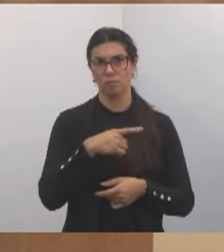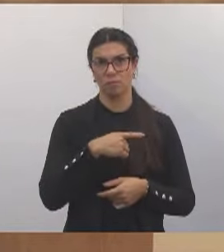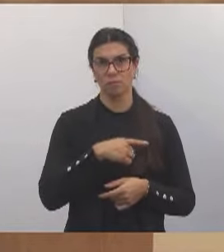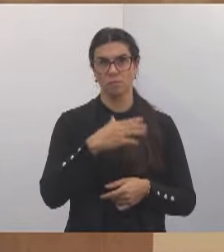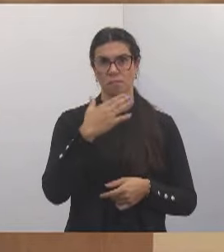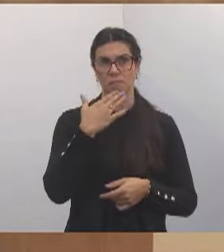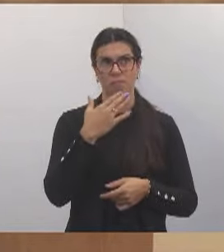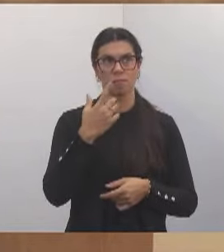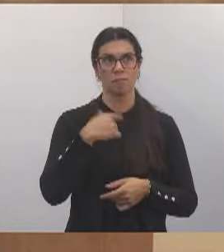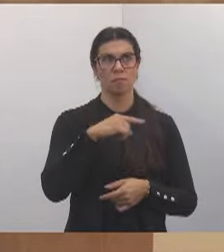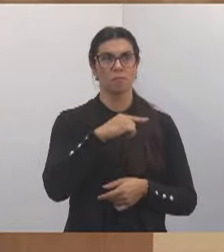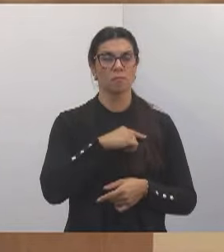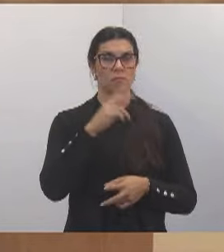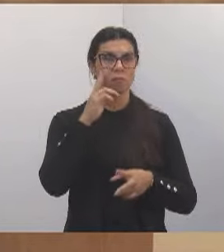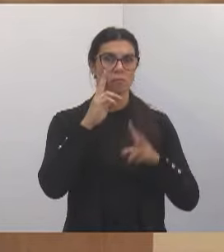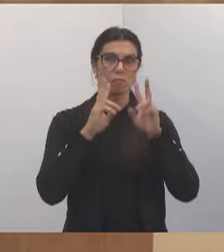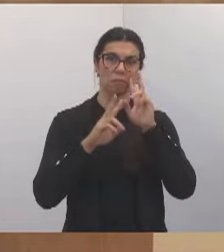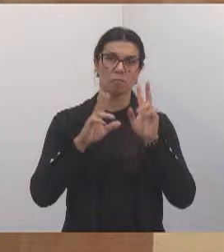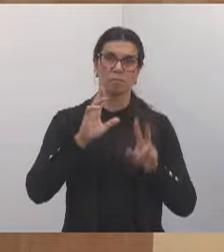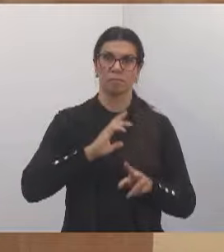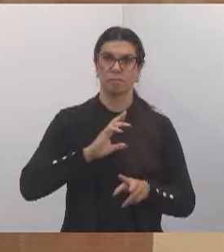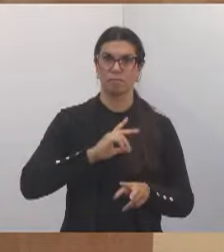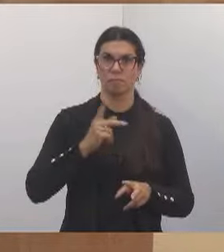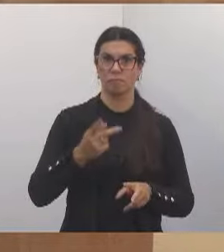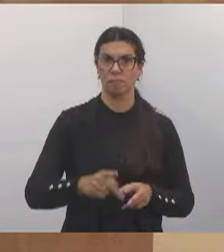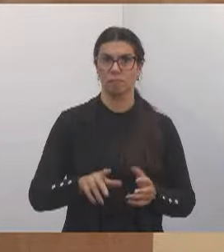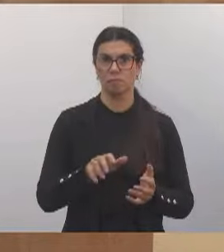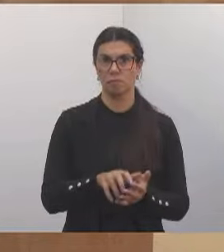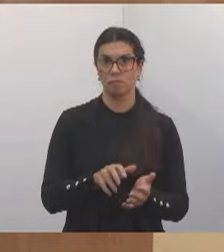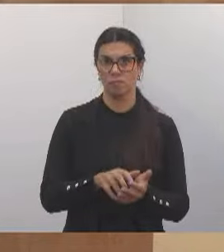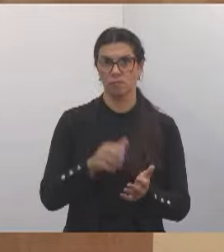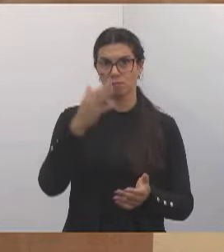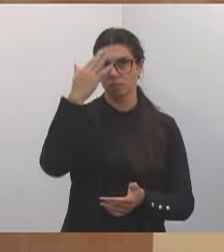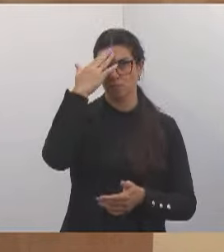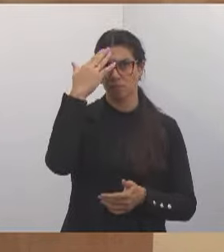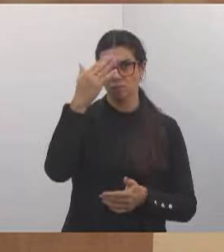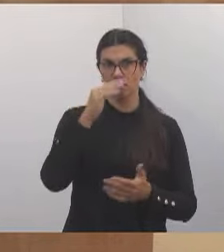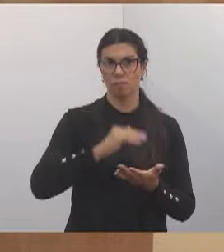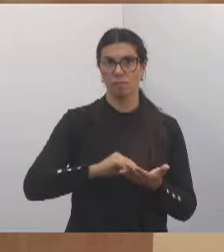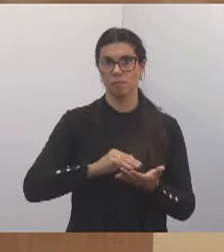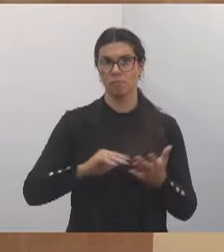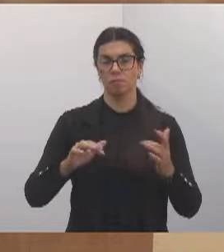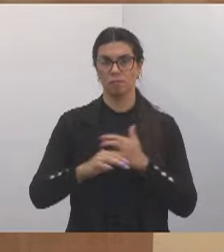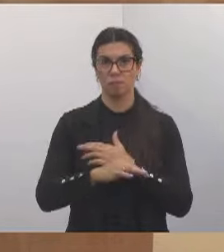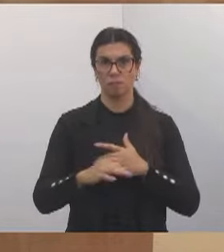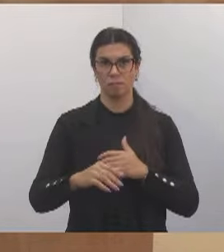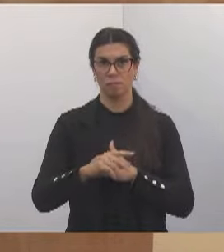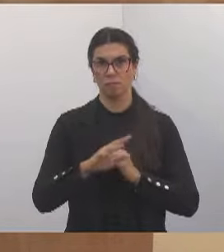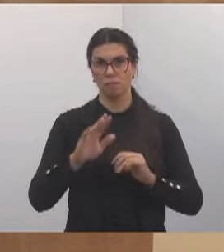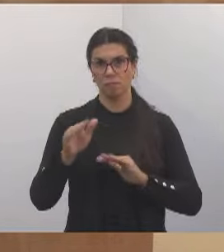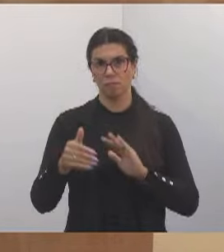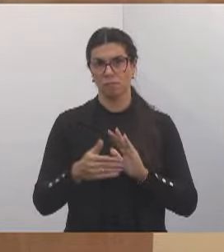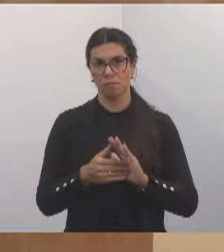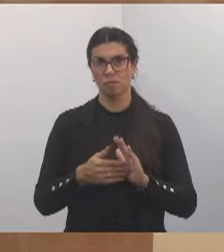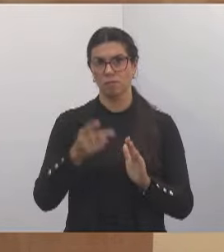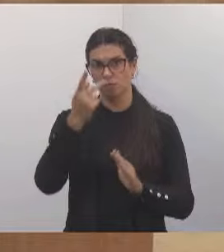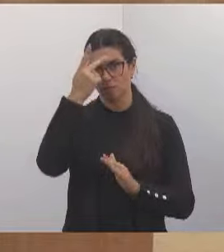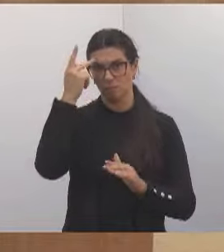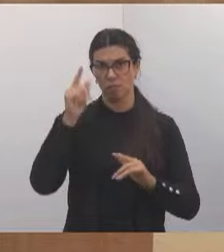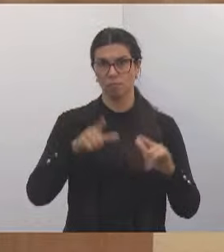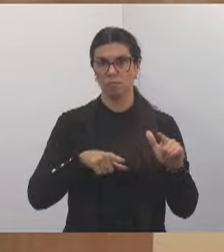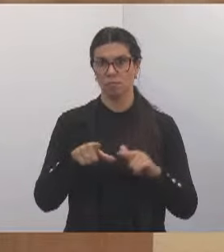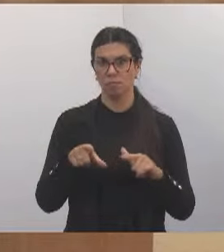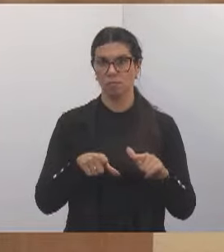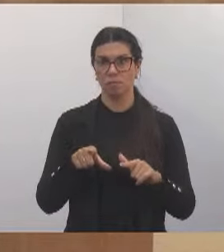para a cidade de Jacareí. Então, muito obrigada à Secretaria de Mobilidade e a todos os envolvidos nessa realização desta obra.